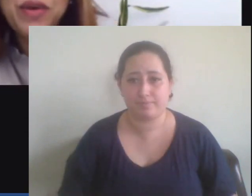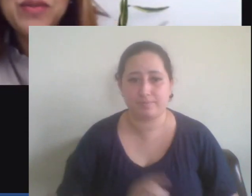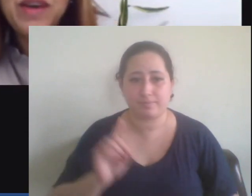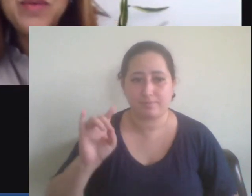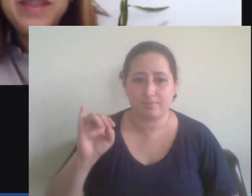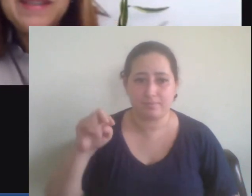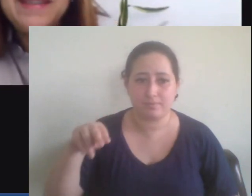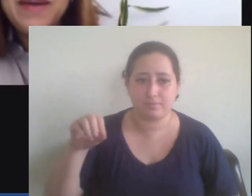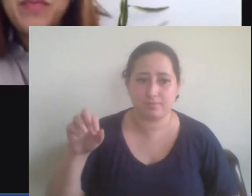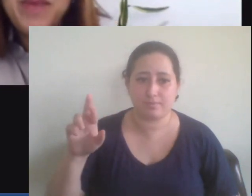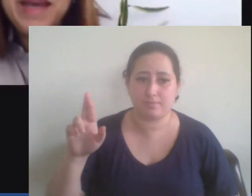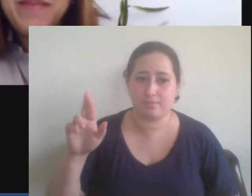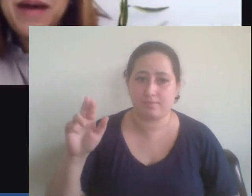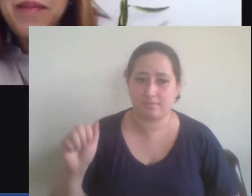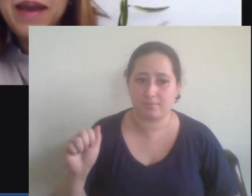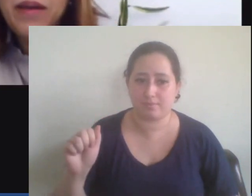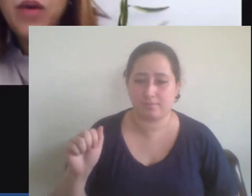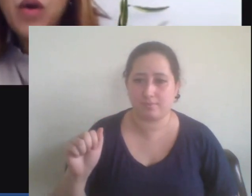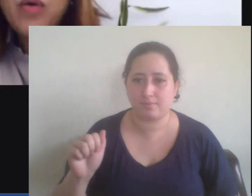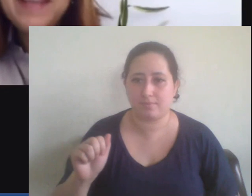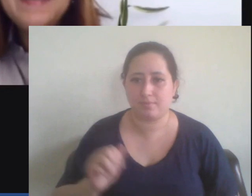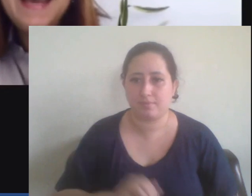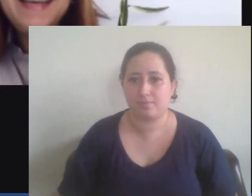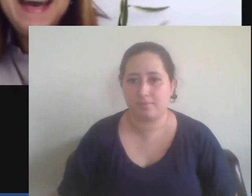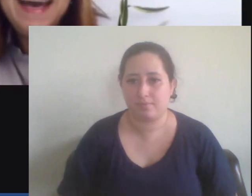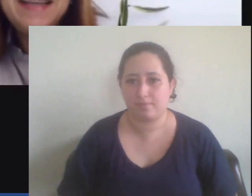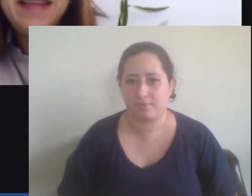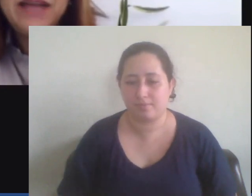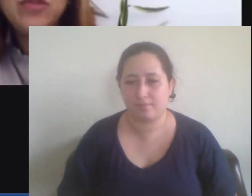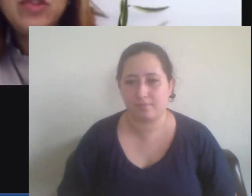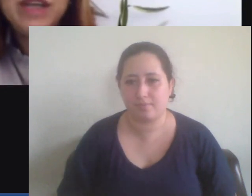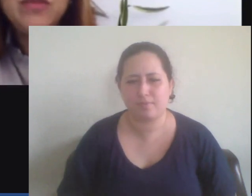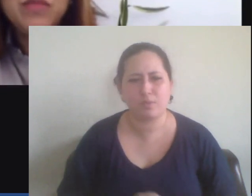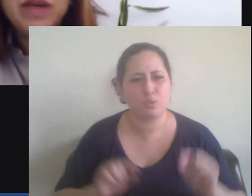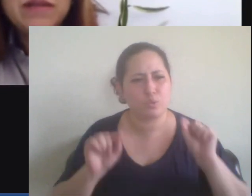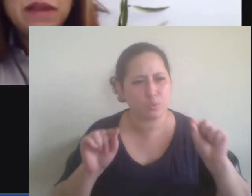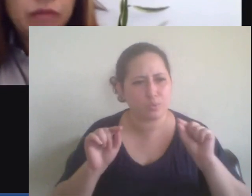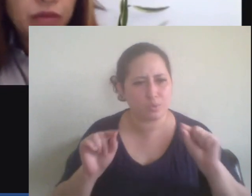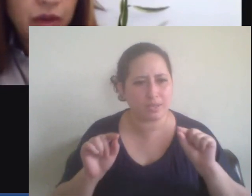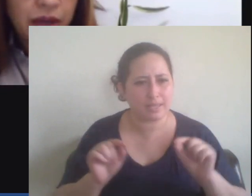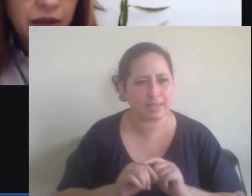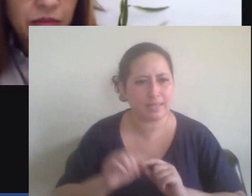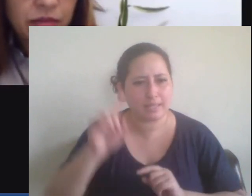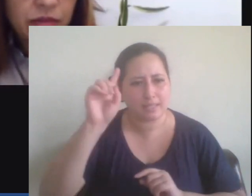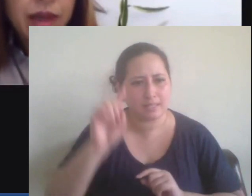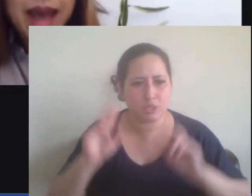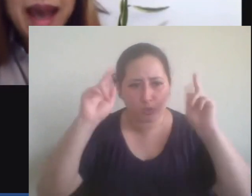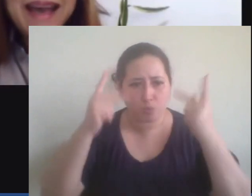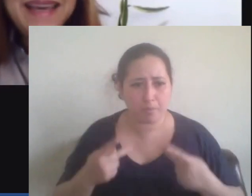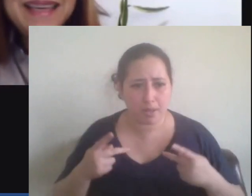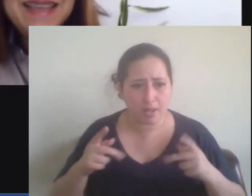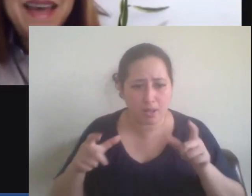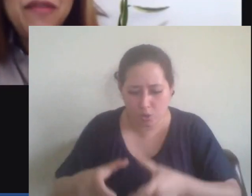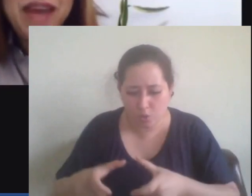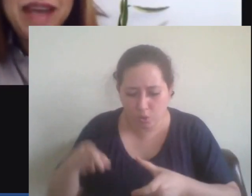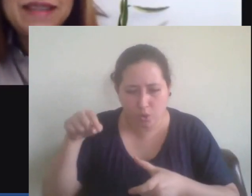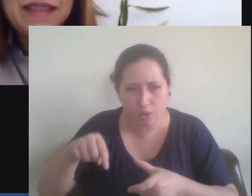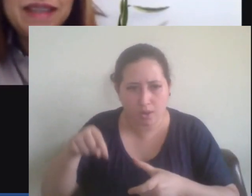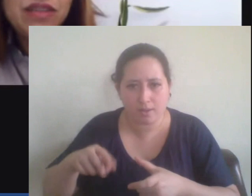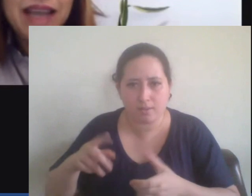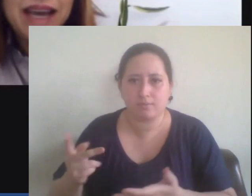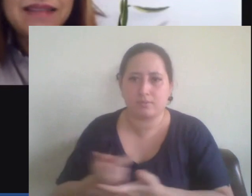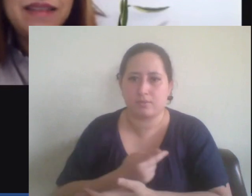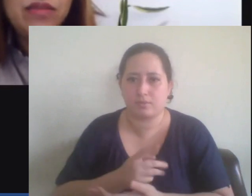Vargas de Souza Uniceu Pera Marmelo o que seria a realidade dos direitos humanos em nível local aqui se